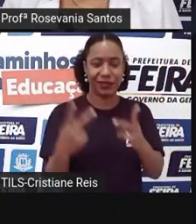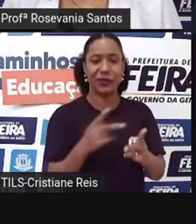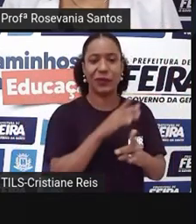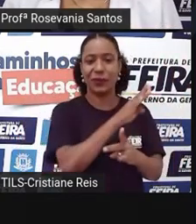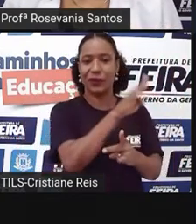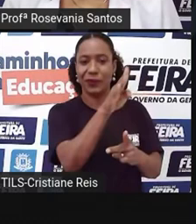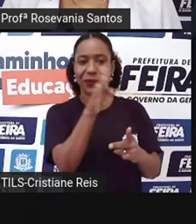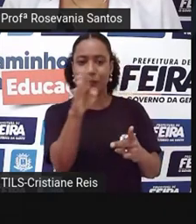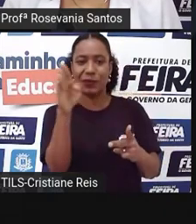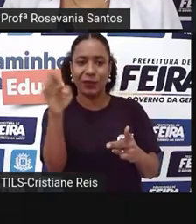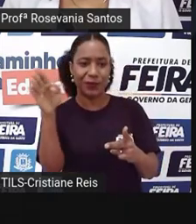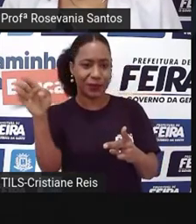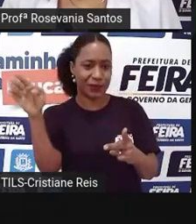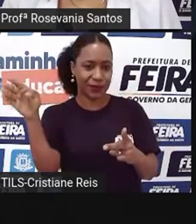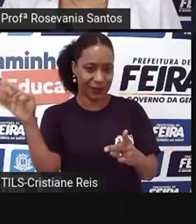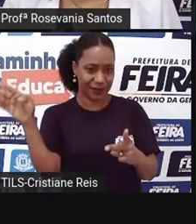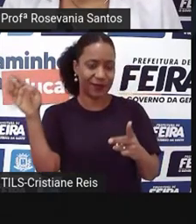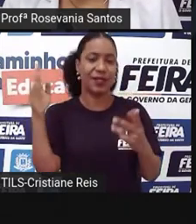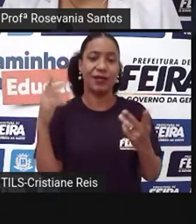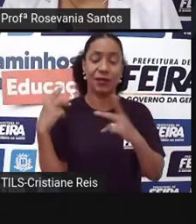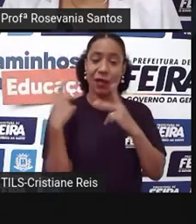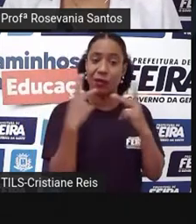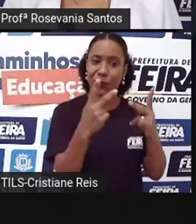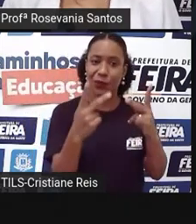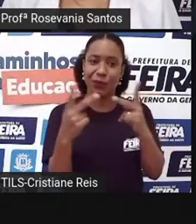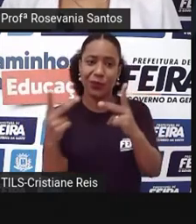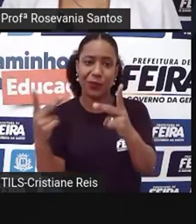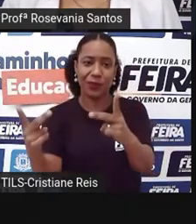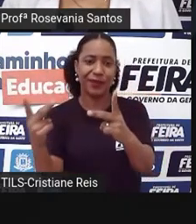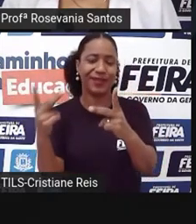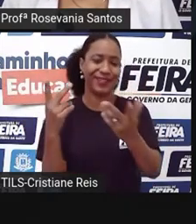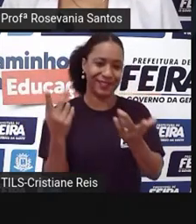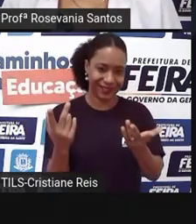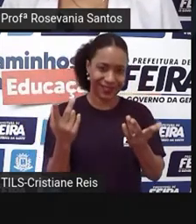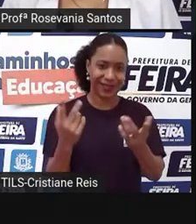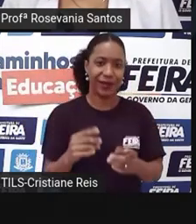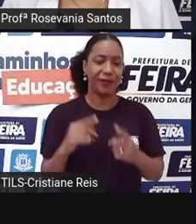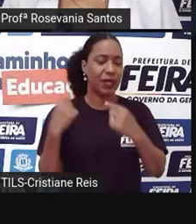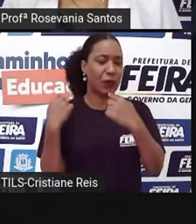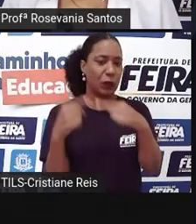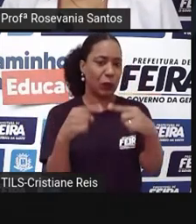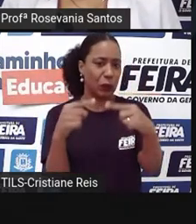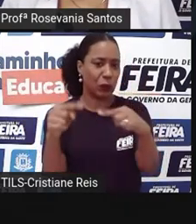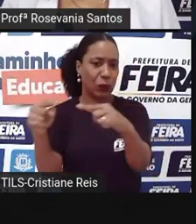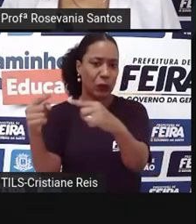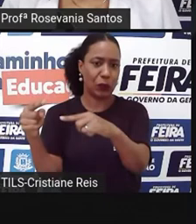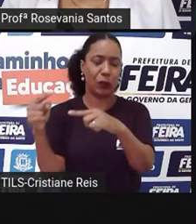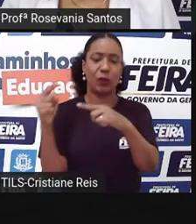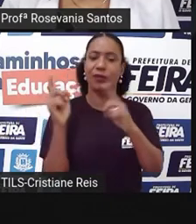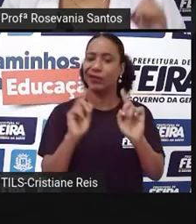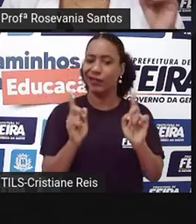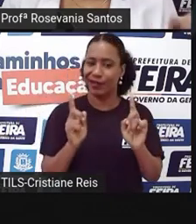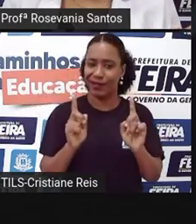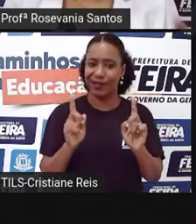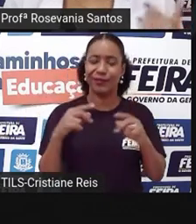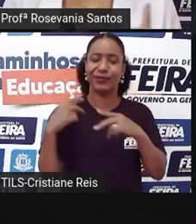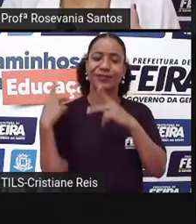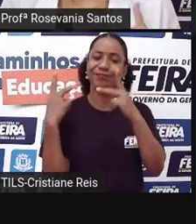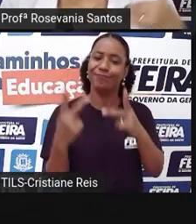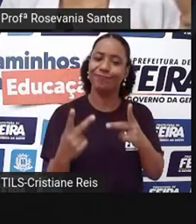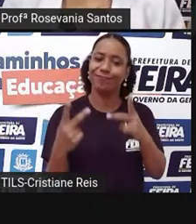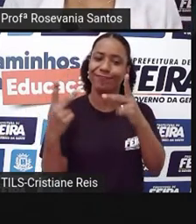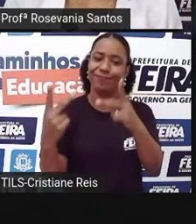riquezas naturais de um local sempre prejudicadas. É bastante feito, principalmente na Amazônia, ou seja, não existe